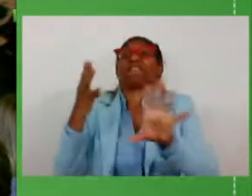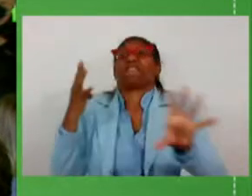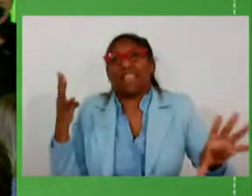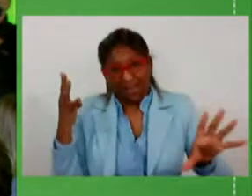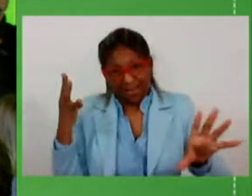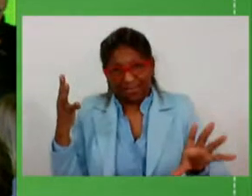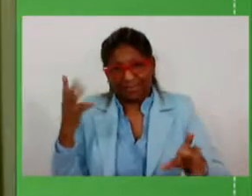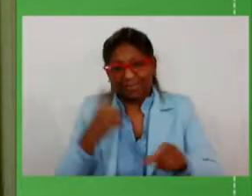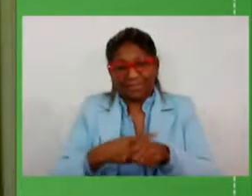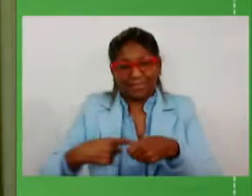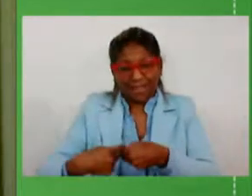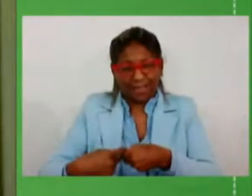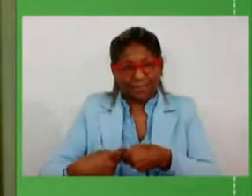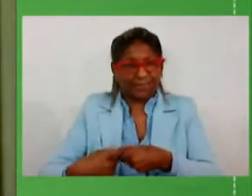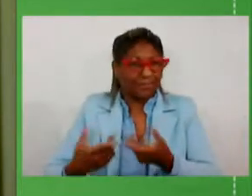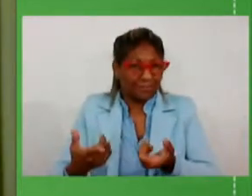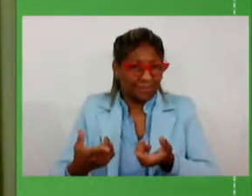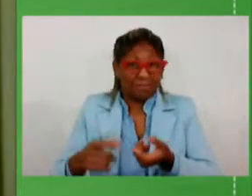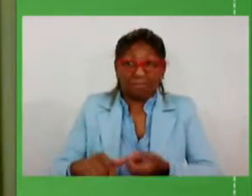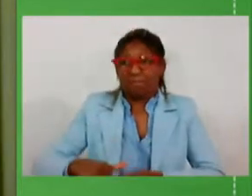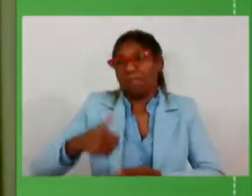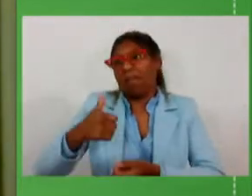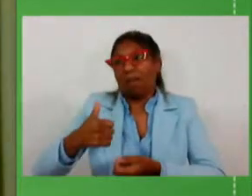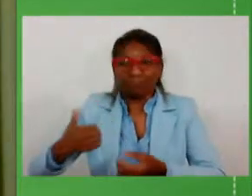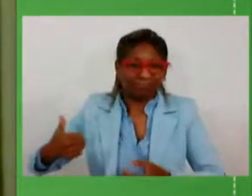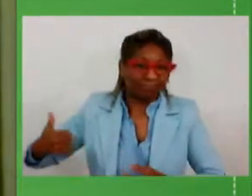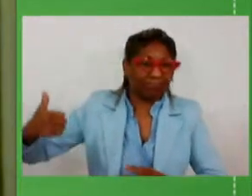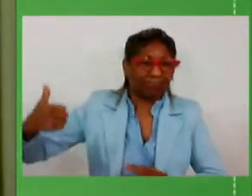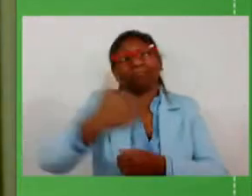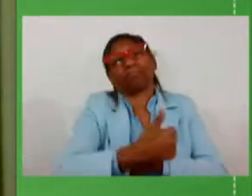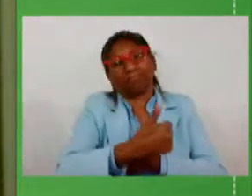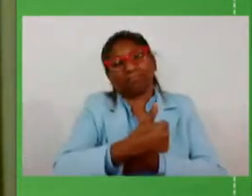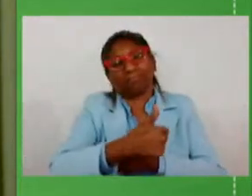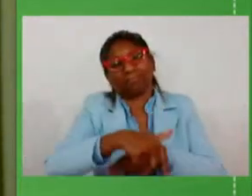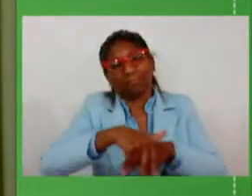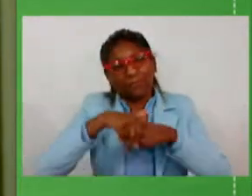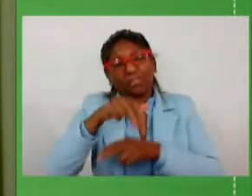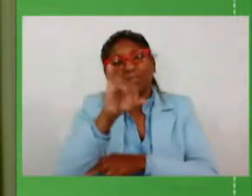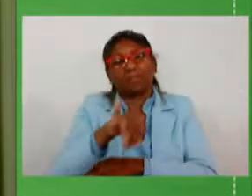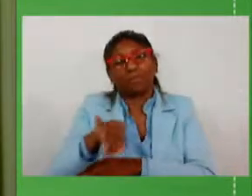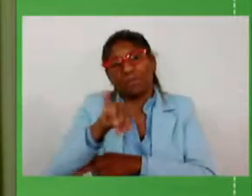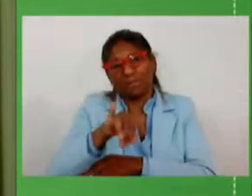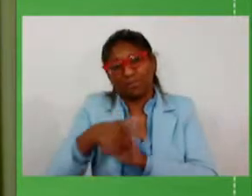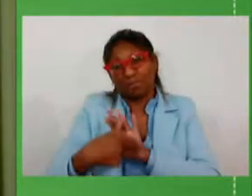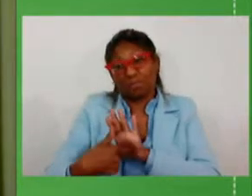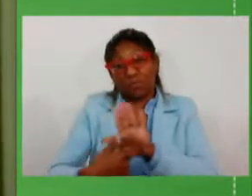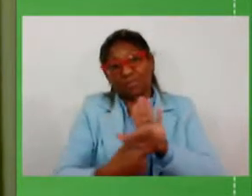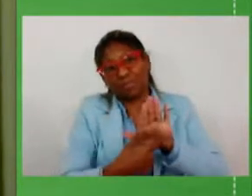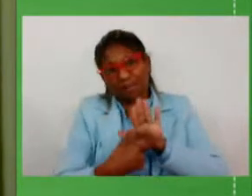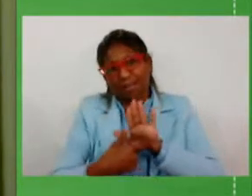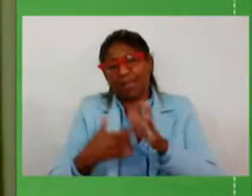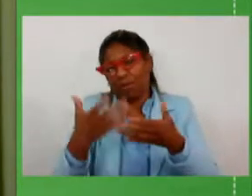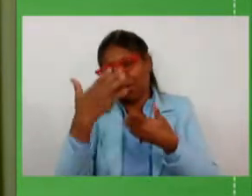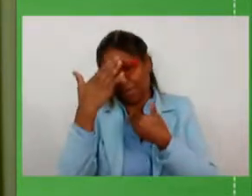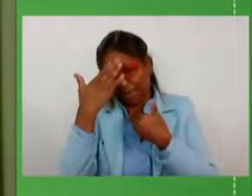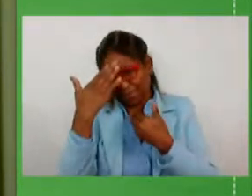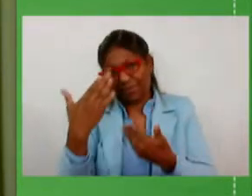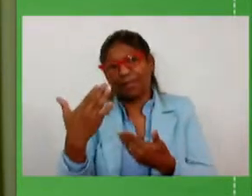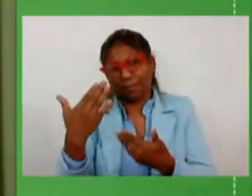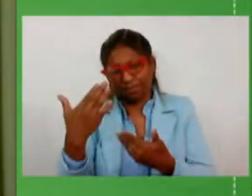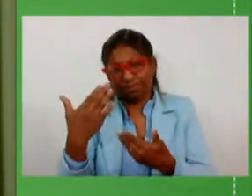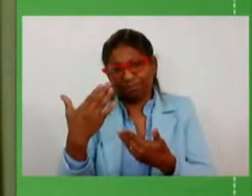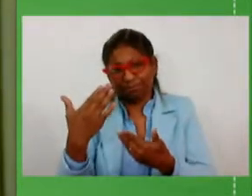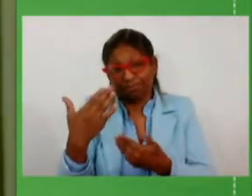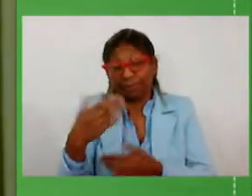nas primeiras posições do ranking nacional por isso que é importante frisar e quero lhe agradecer a gentileza de lembrar o